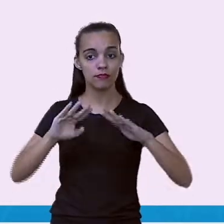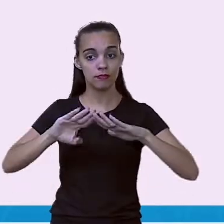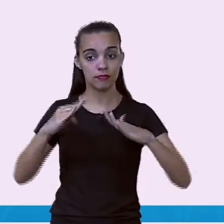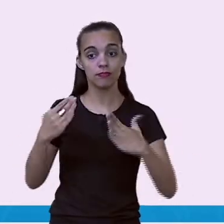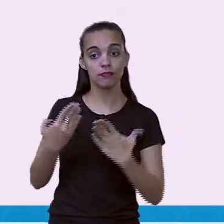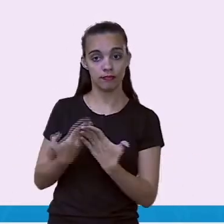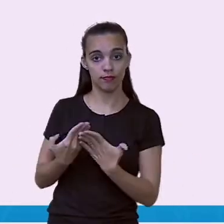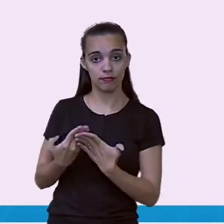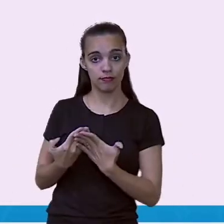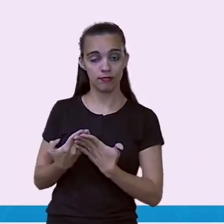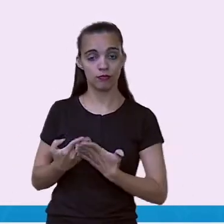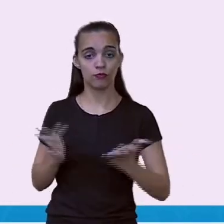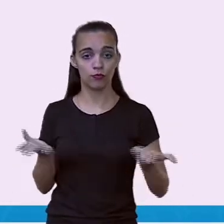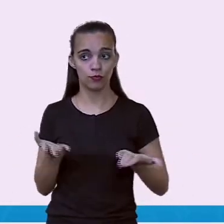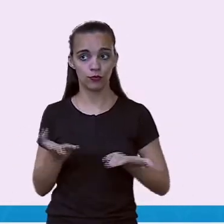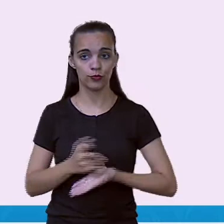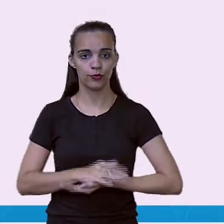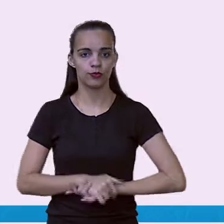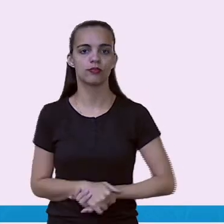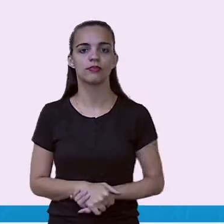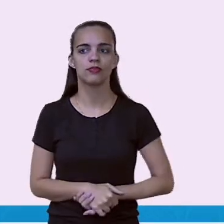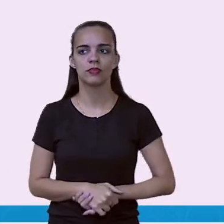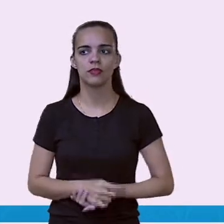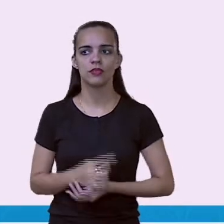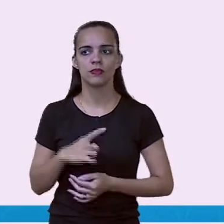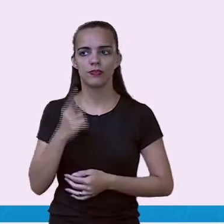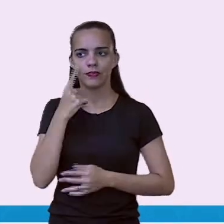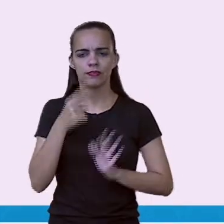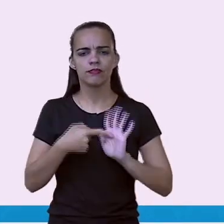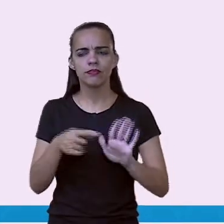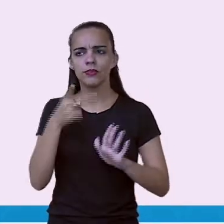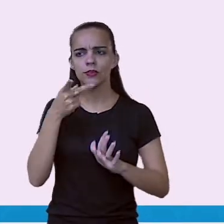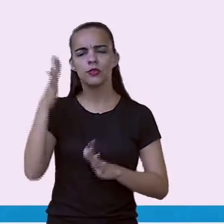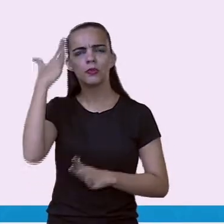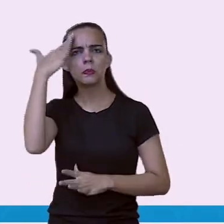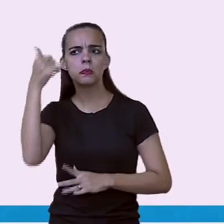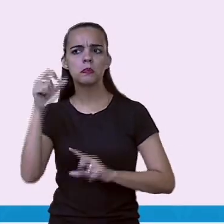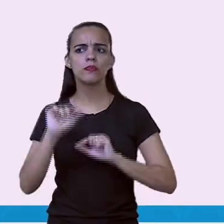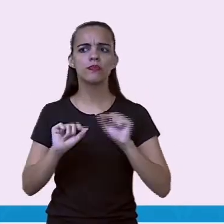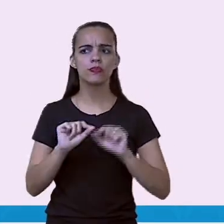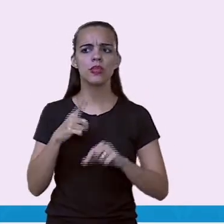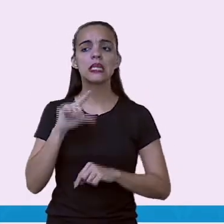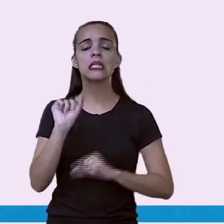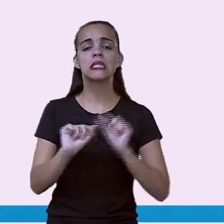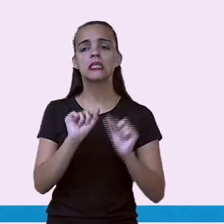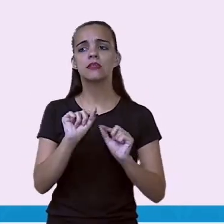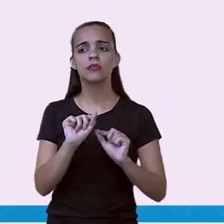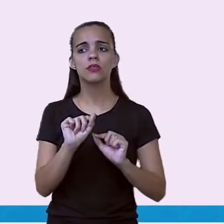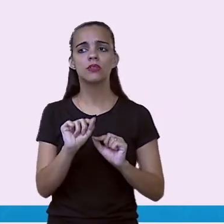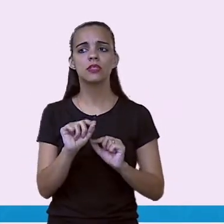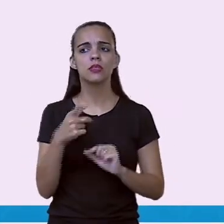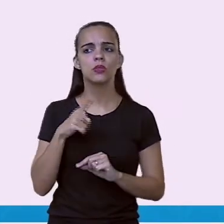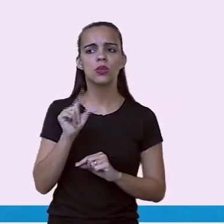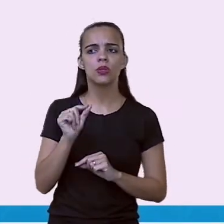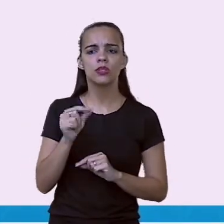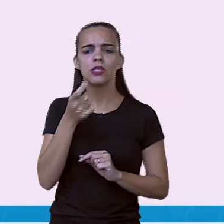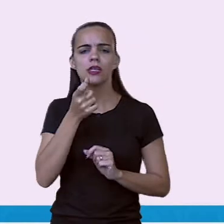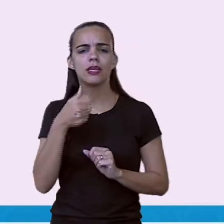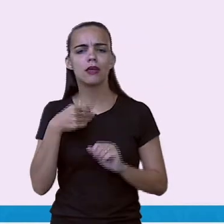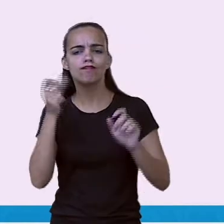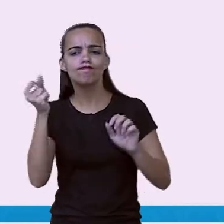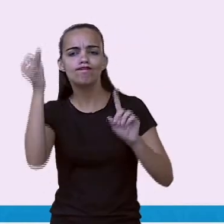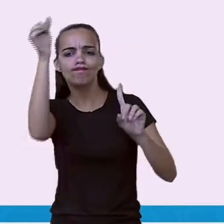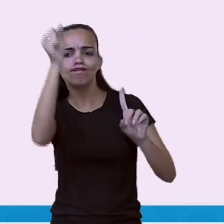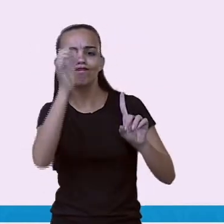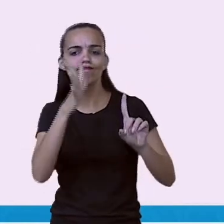Desenvolvimento da nossa aula de hoje. Hoje nós vamos saber aí quem foi, quem consagrou o